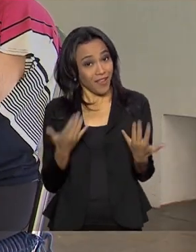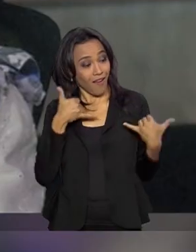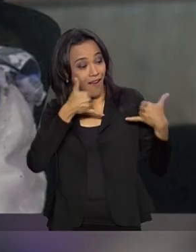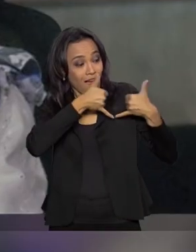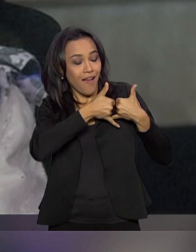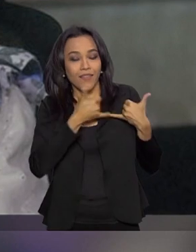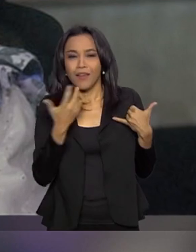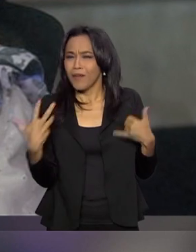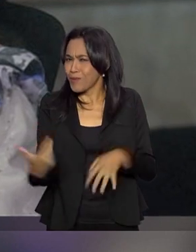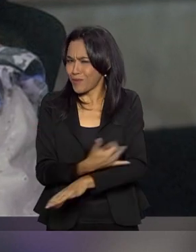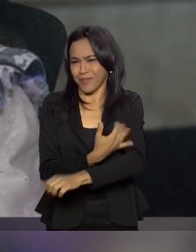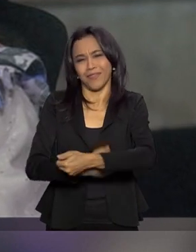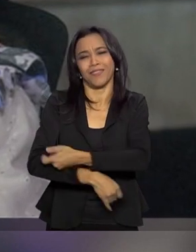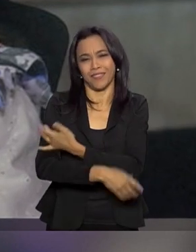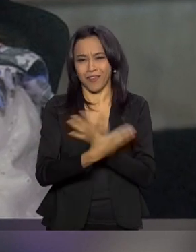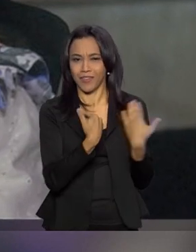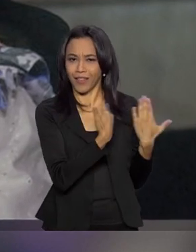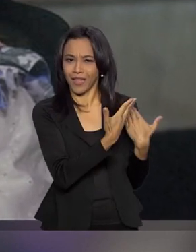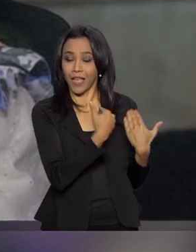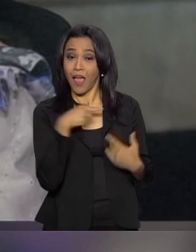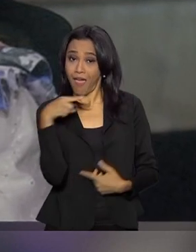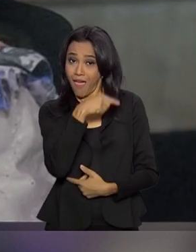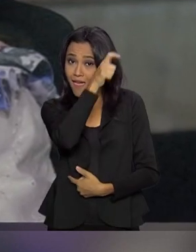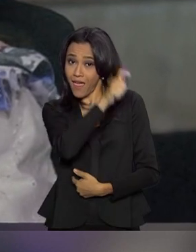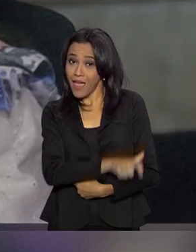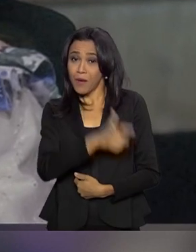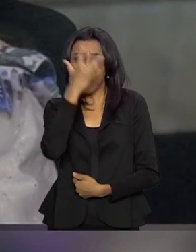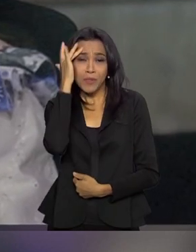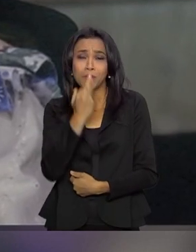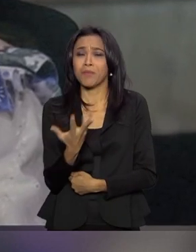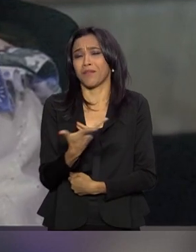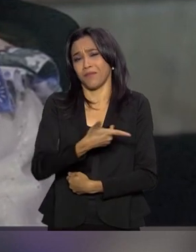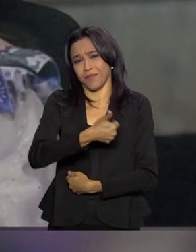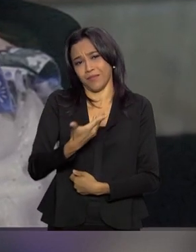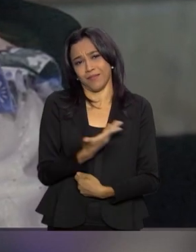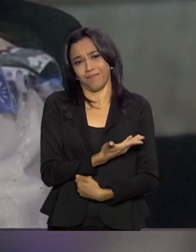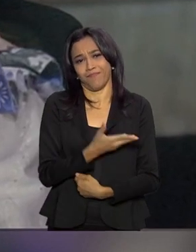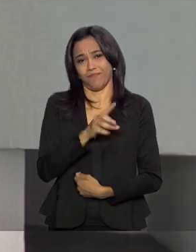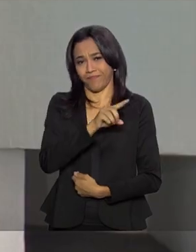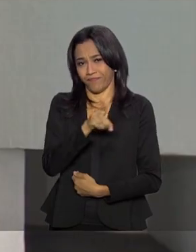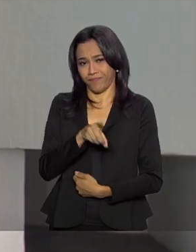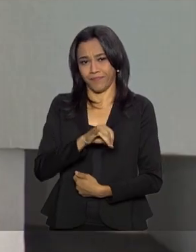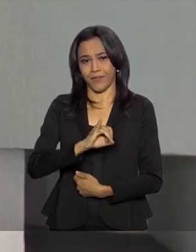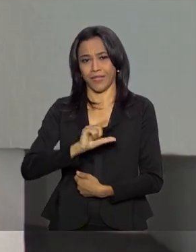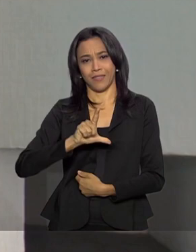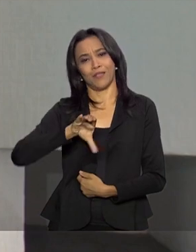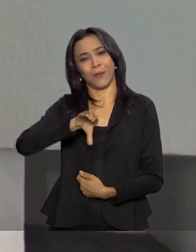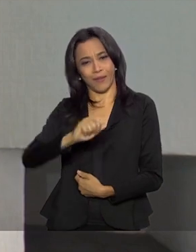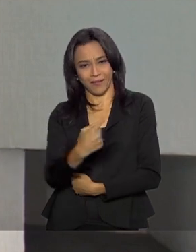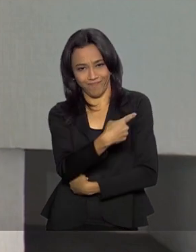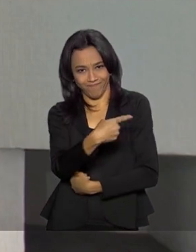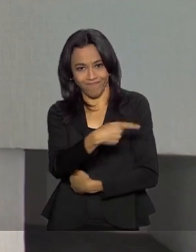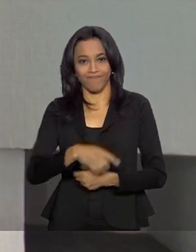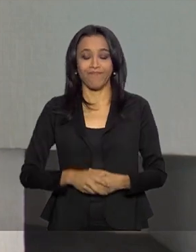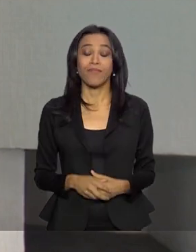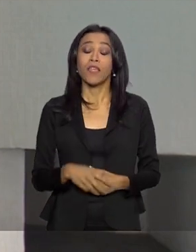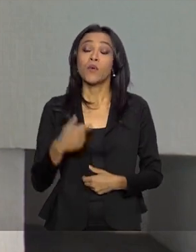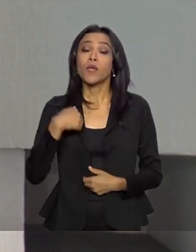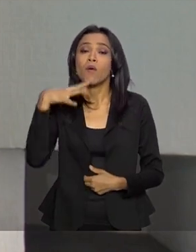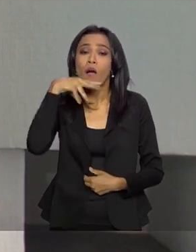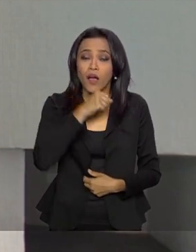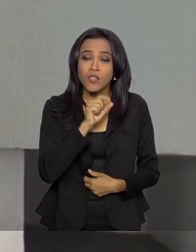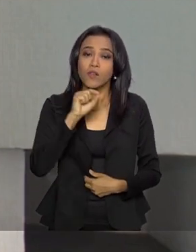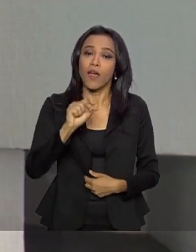é uma coisa emocionante. A Zilka era uma criatura maravilhosa. O eu acho impressionante, que veja bem,